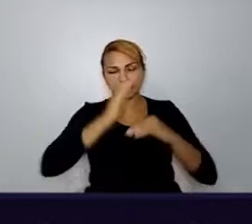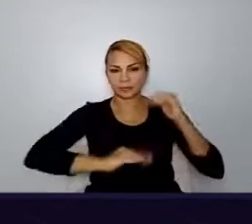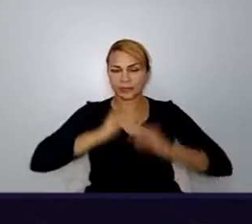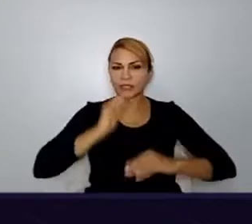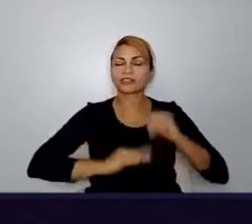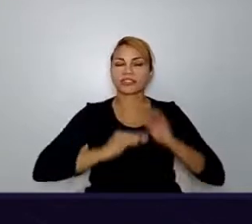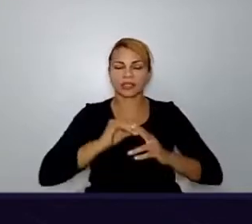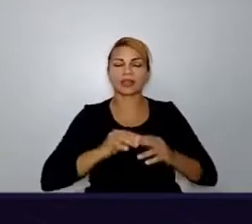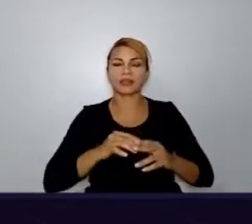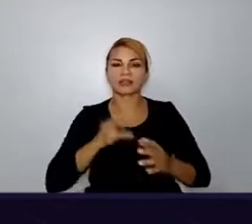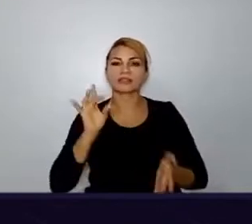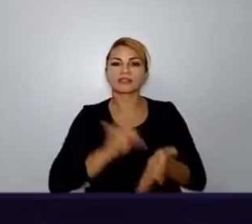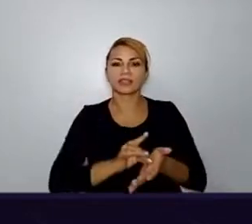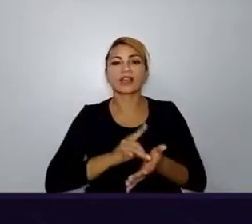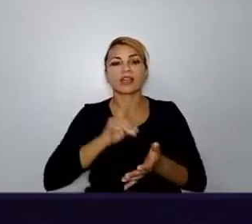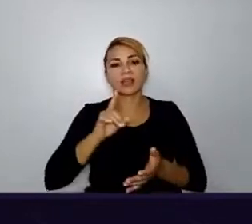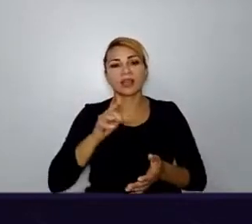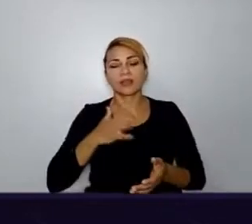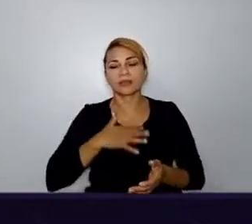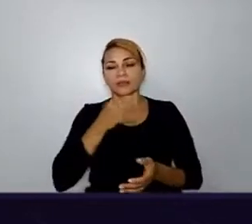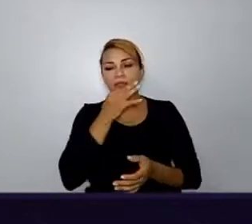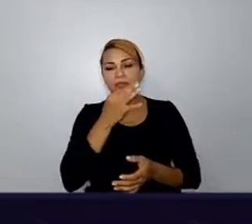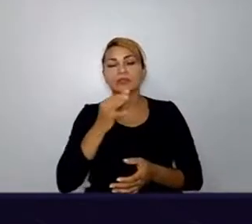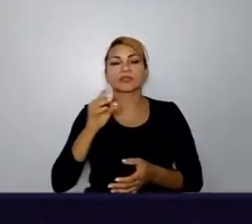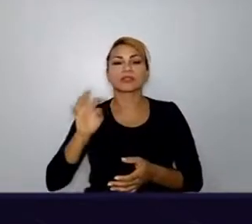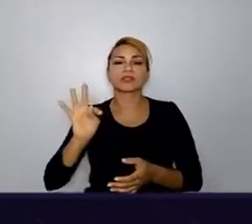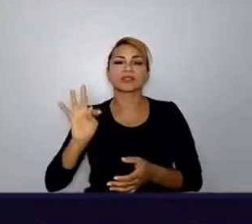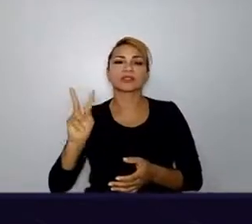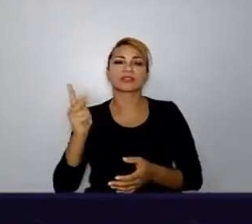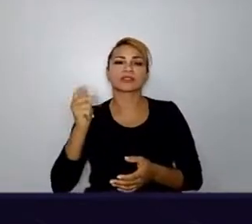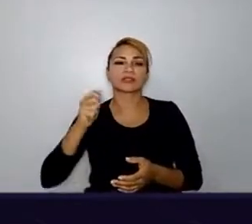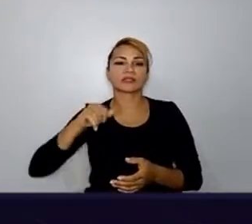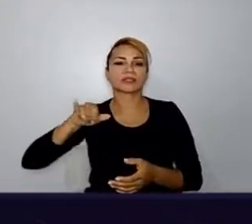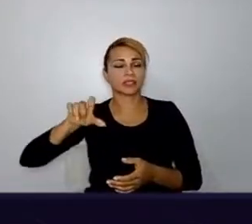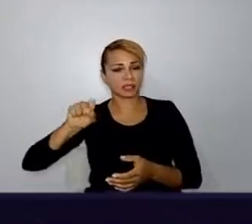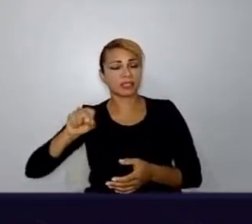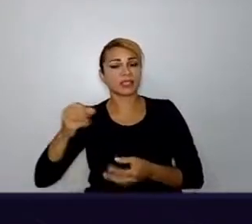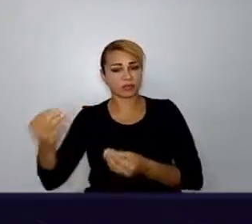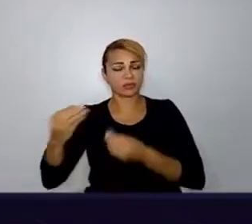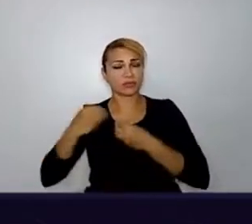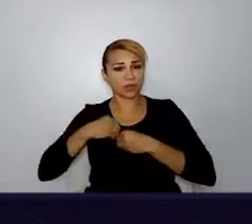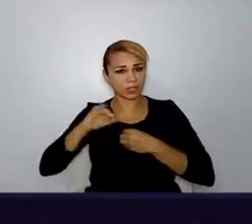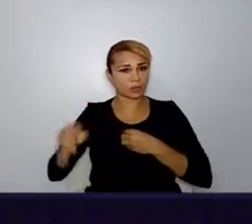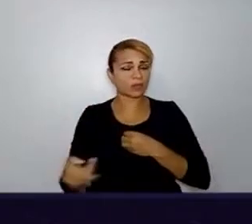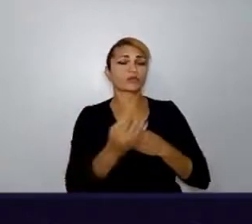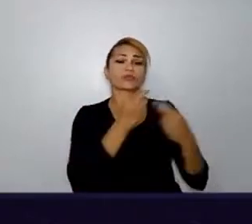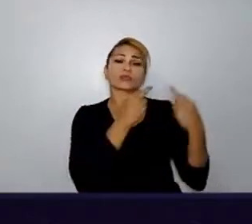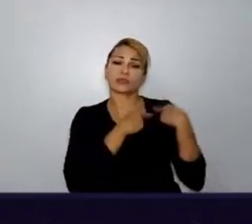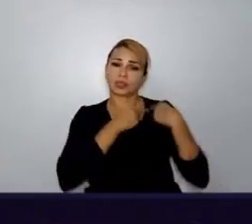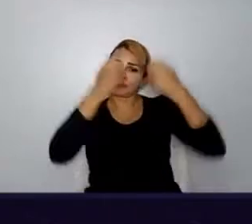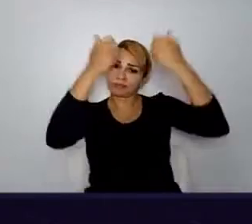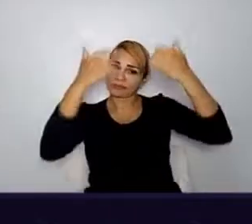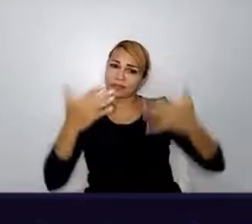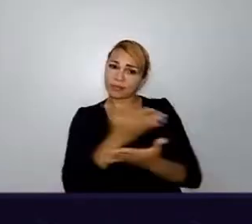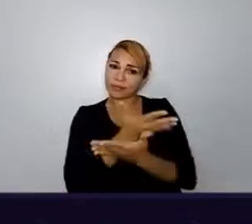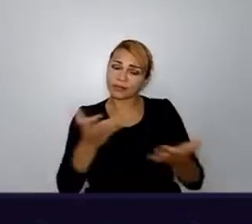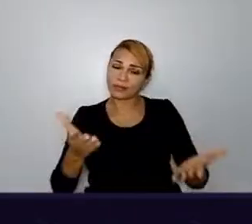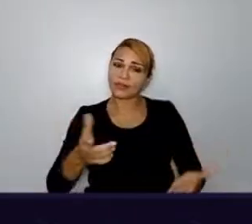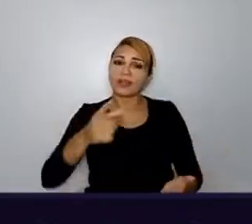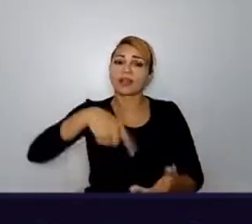acho que a Thais trouxe a responsabilidade para nós e você está trazendo também no seu keynote, né? A gente que está